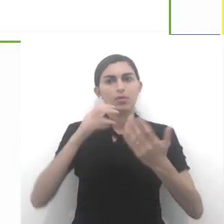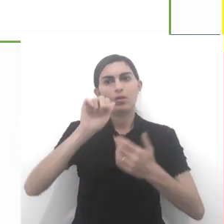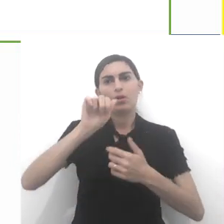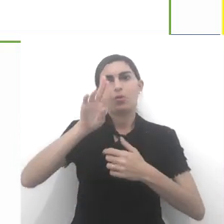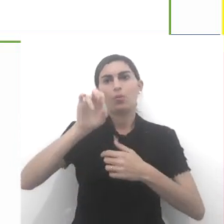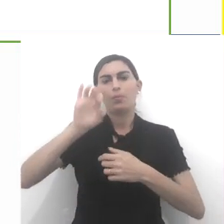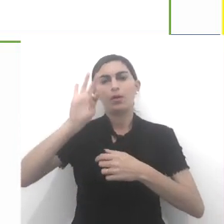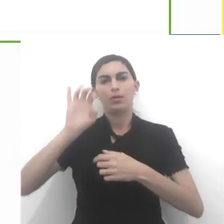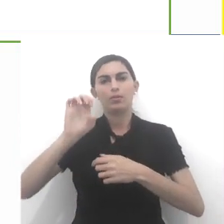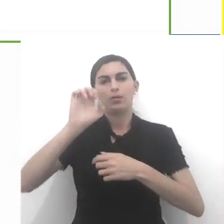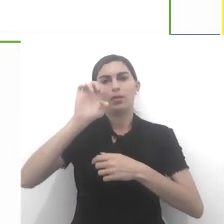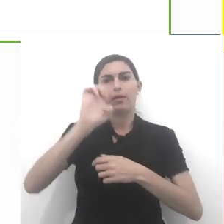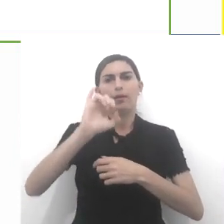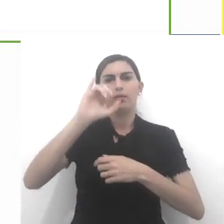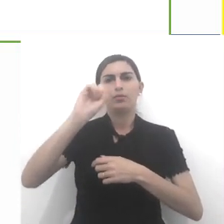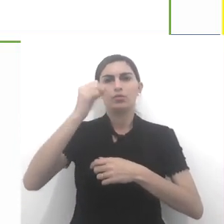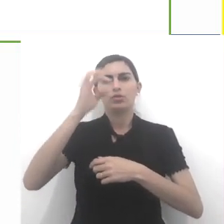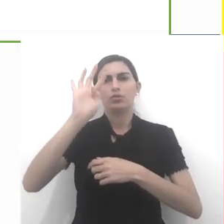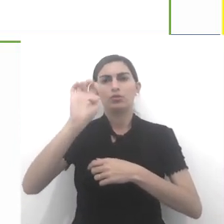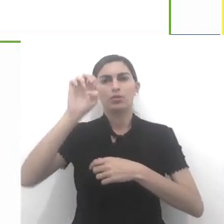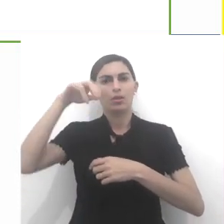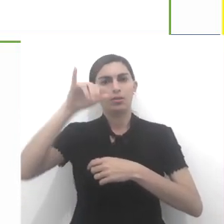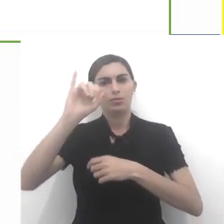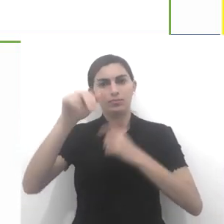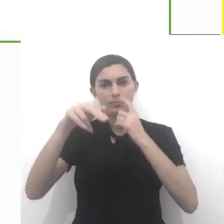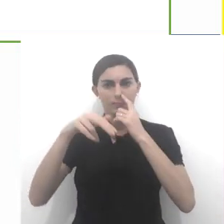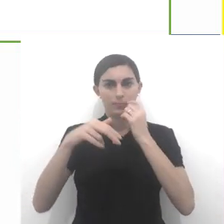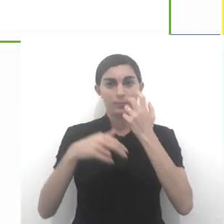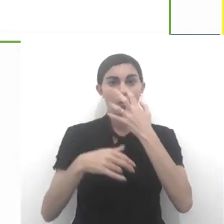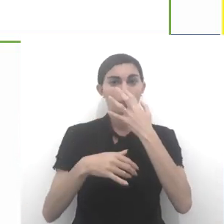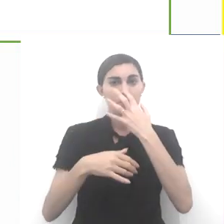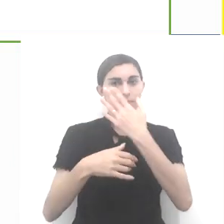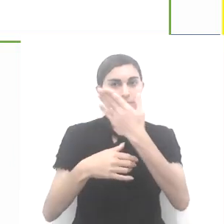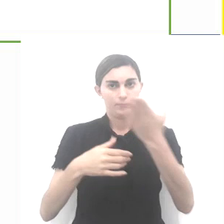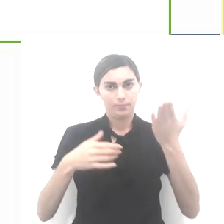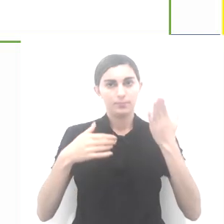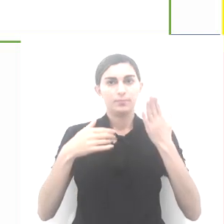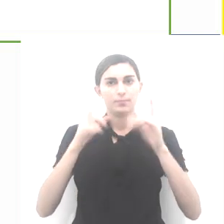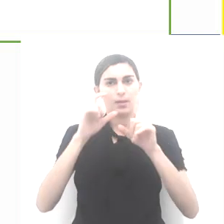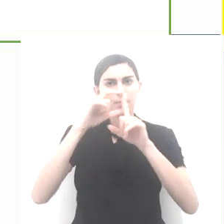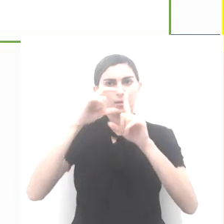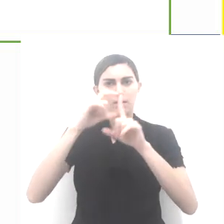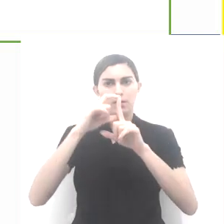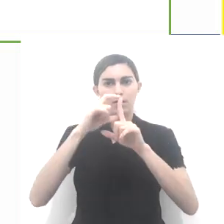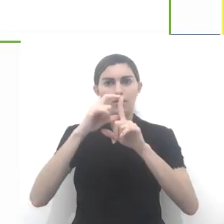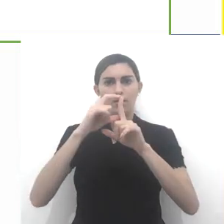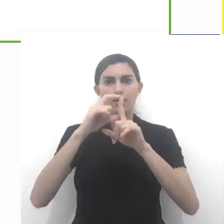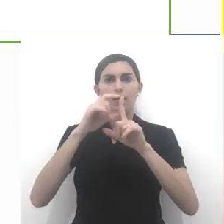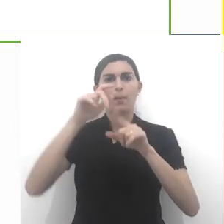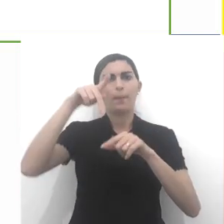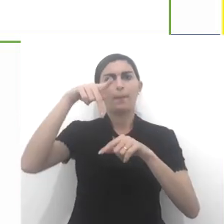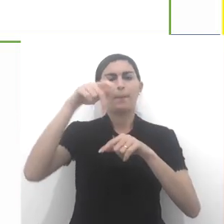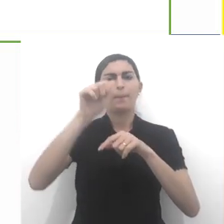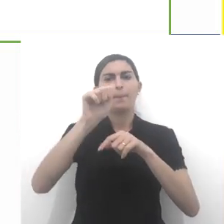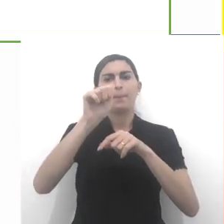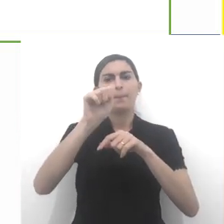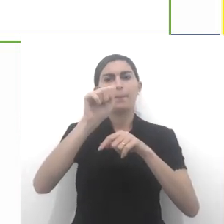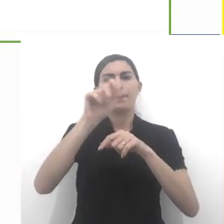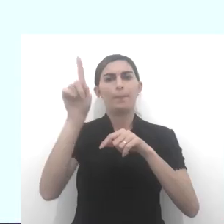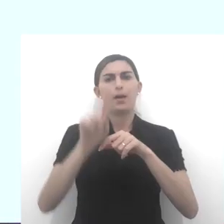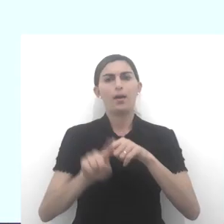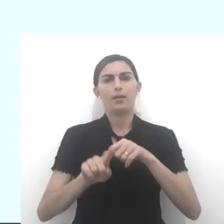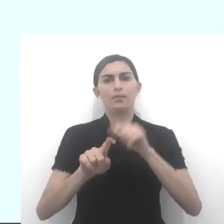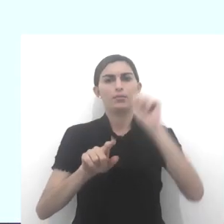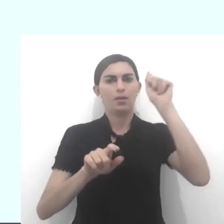Alberto Einstein, eu gostaria que vocês observassem bem essa palavra, a paz. Qual será a